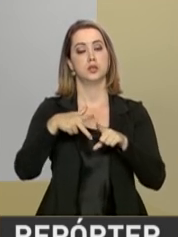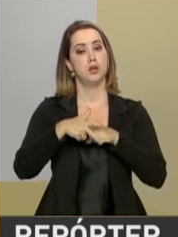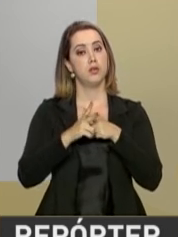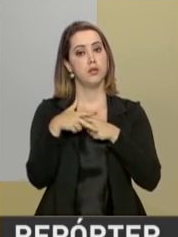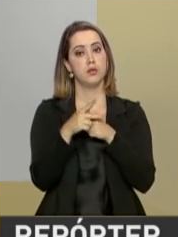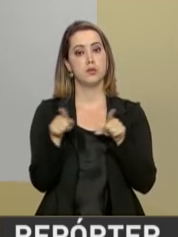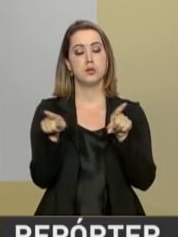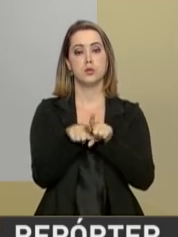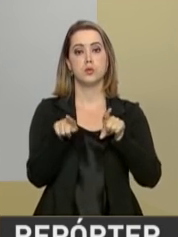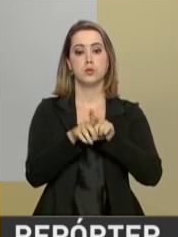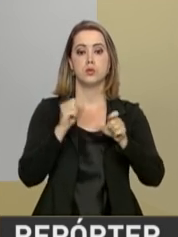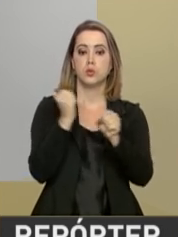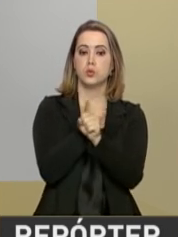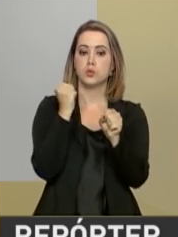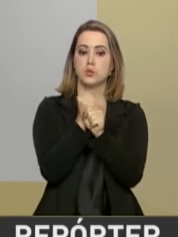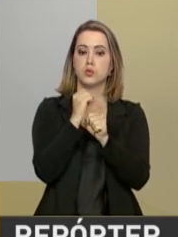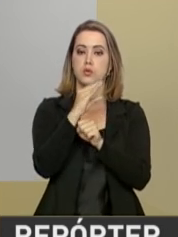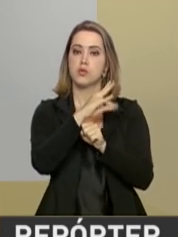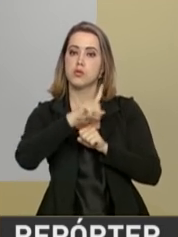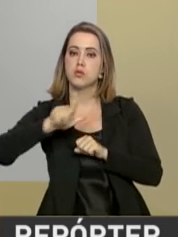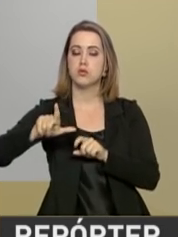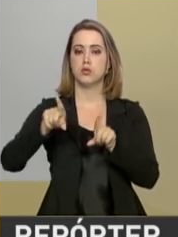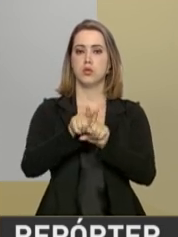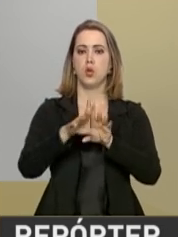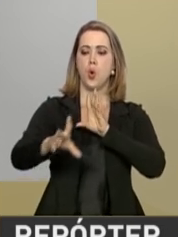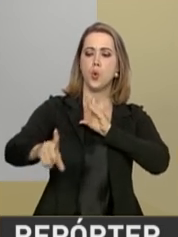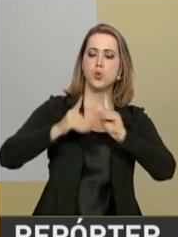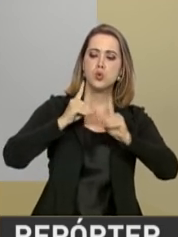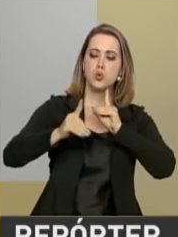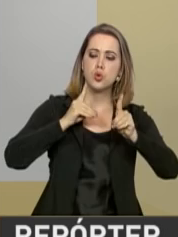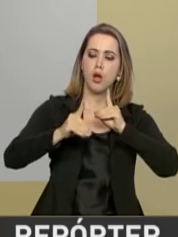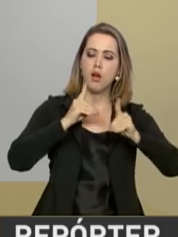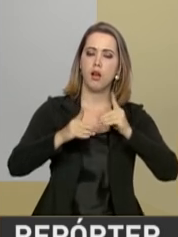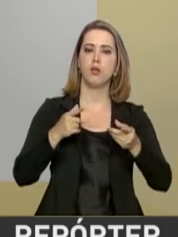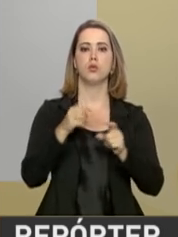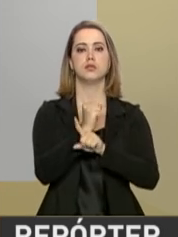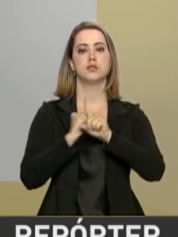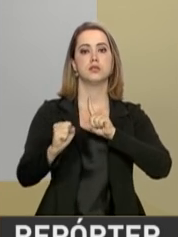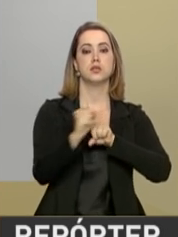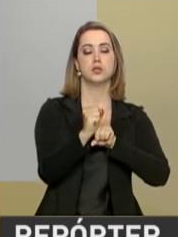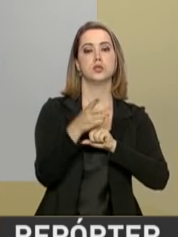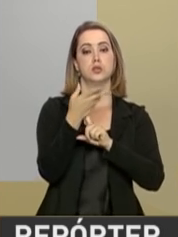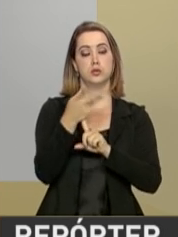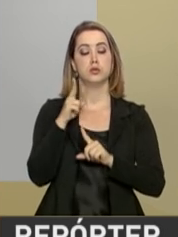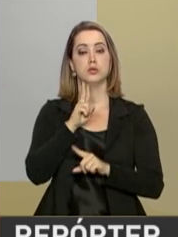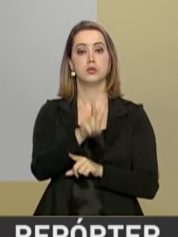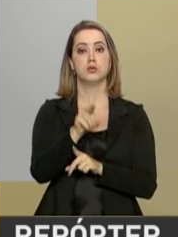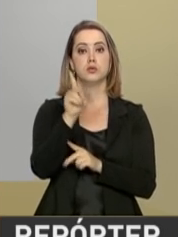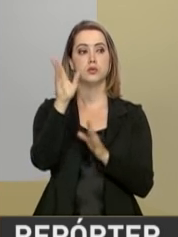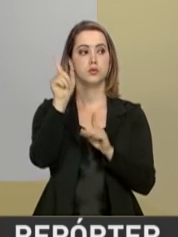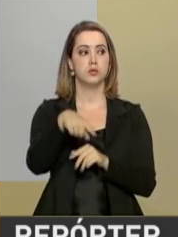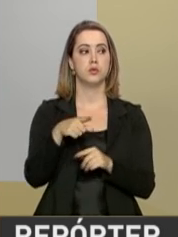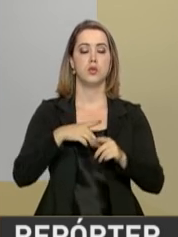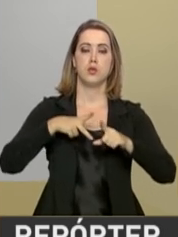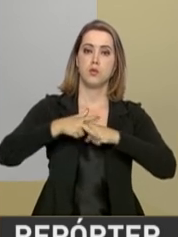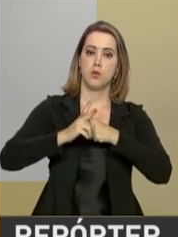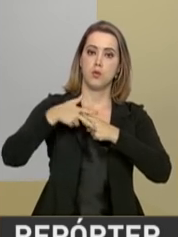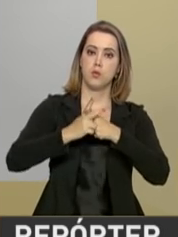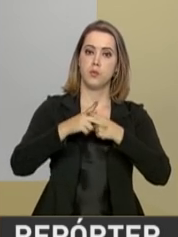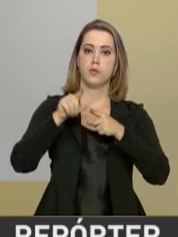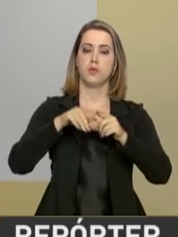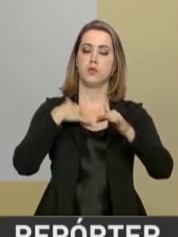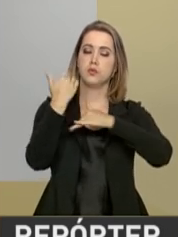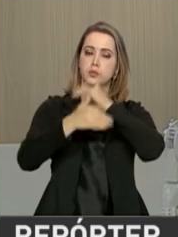questão da construção civil, o diálogo intenso que nós temos com sociedade, visa exatamente isto, reformar